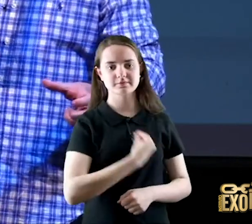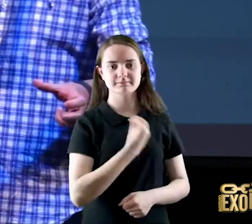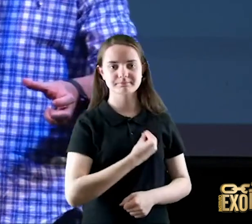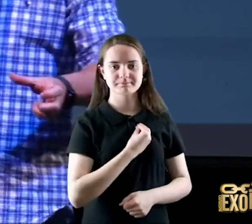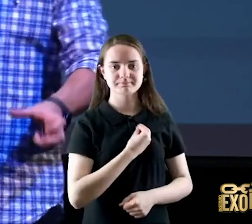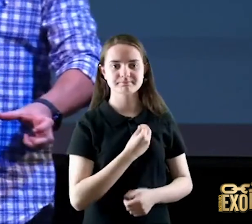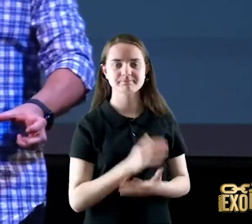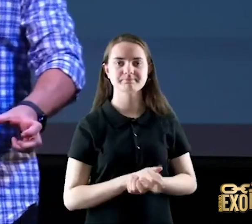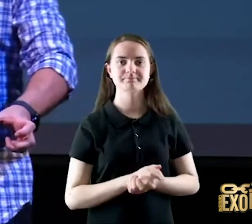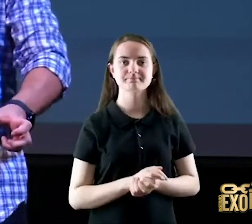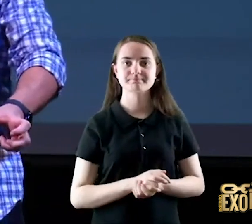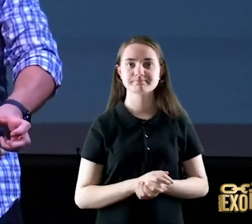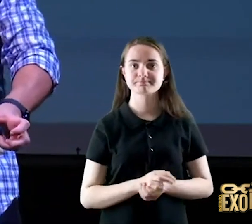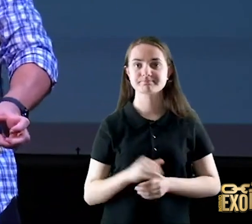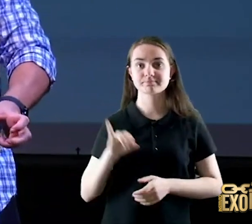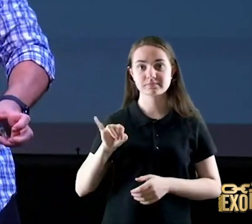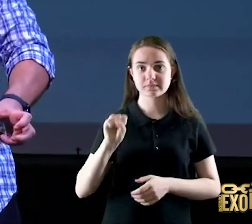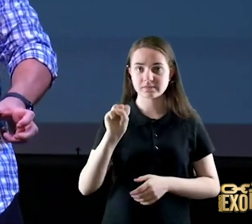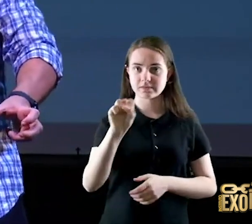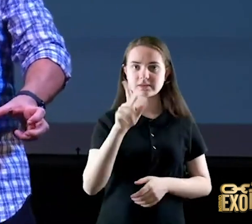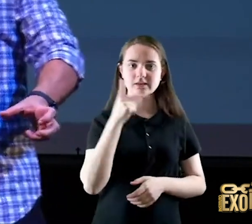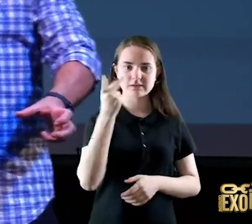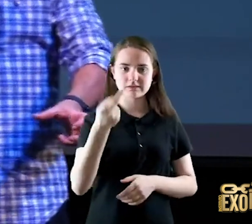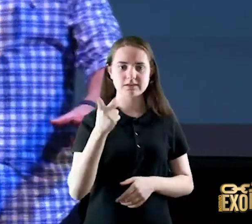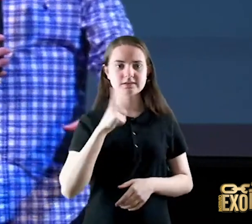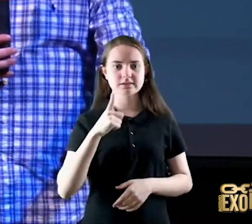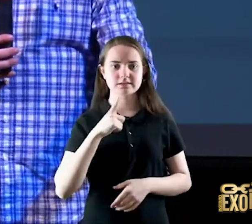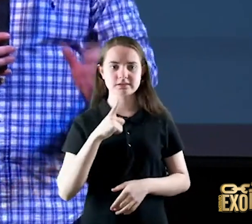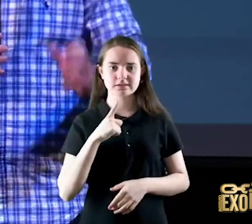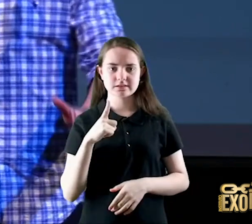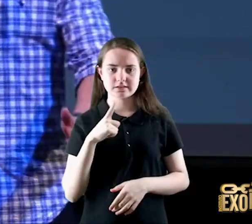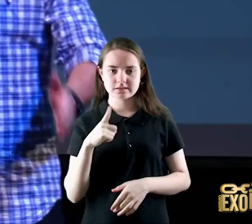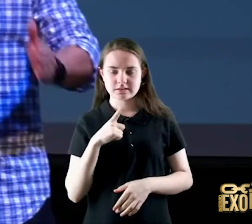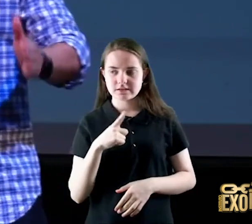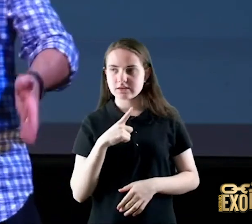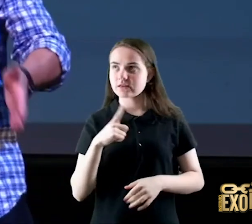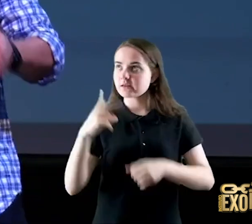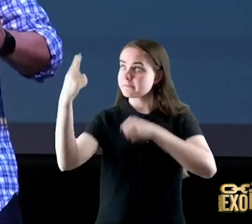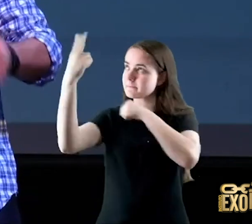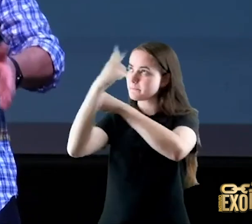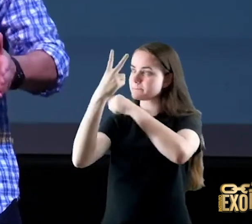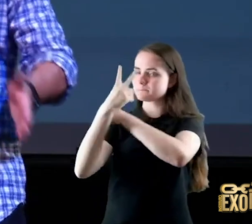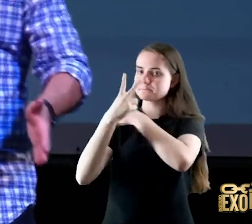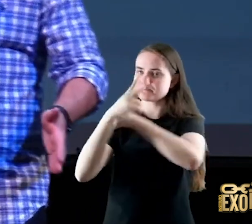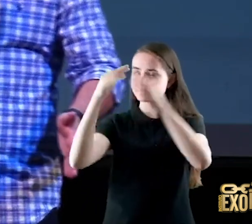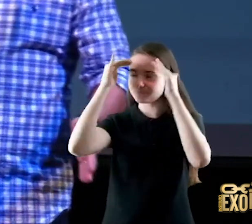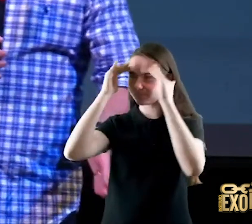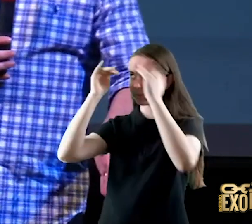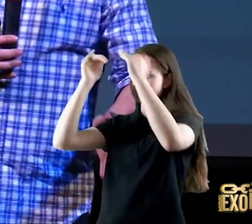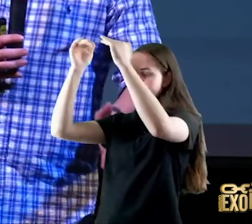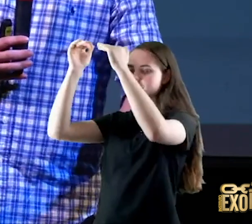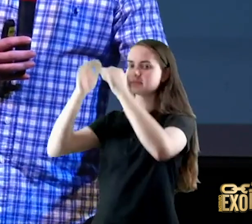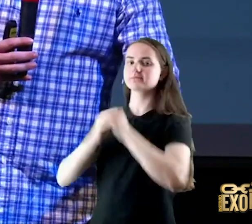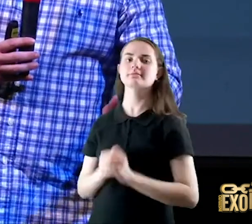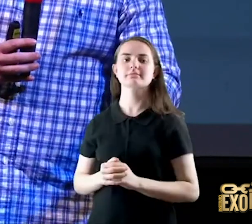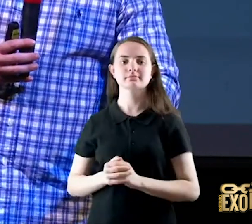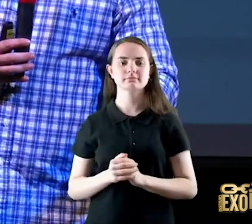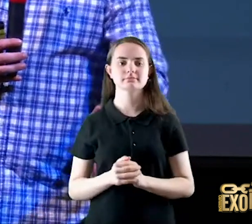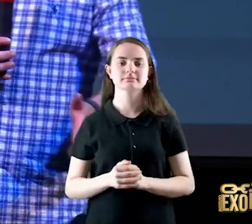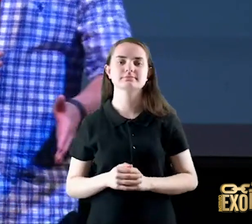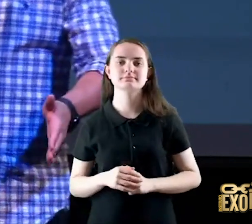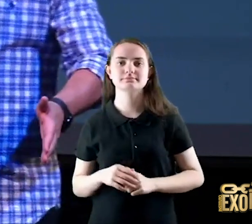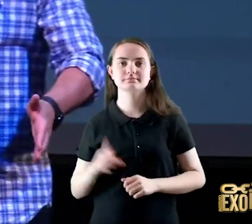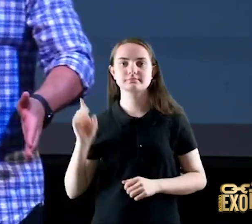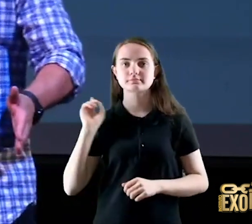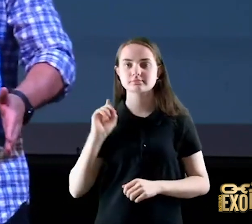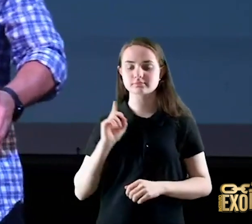existe um refúgio no princípio da obediência e será que se ouvires a voz do Senhor teu Deus tendo cuidado de